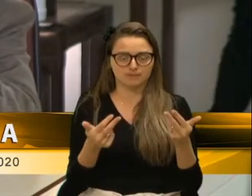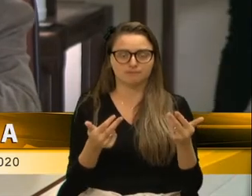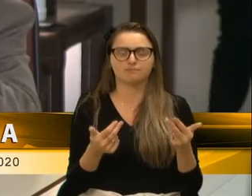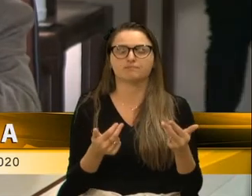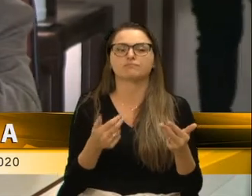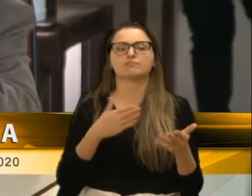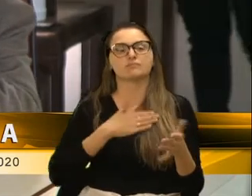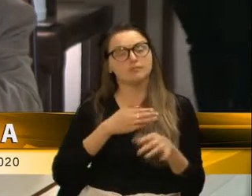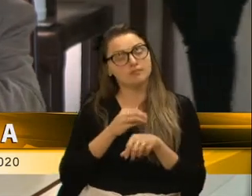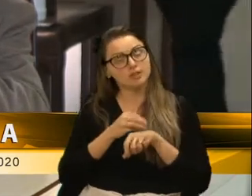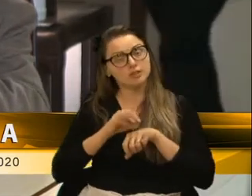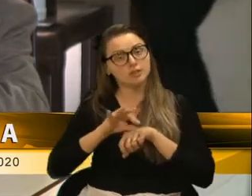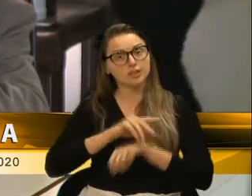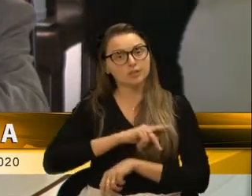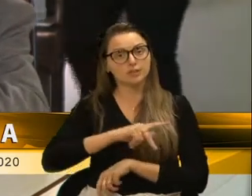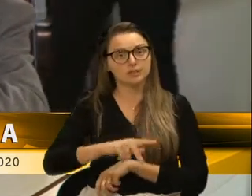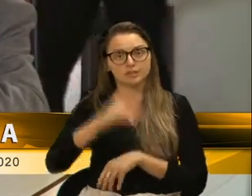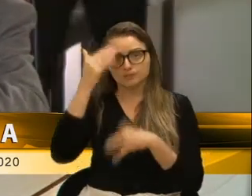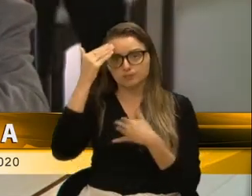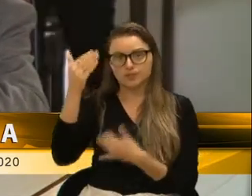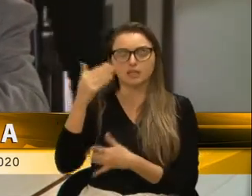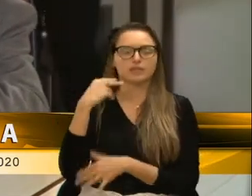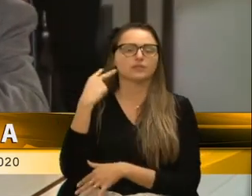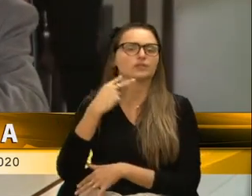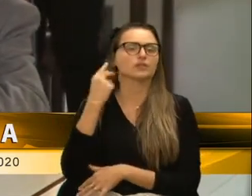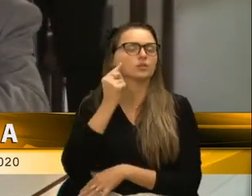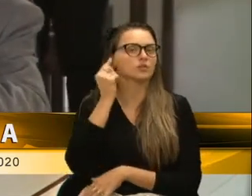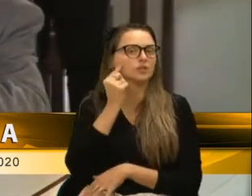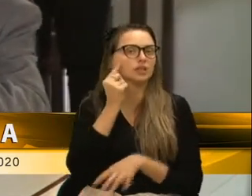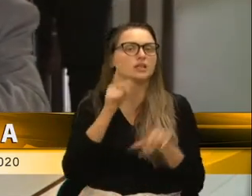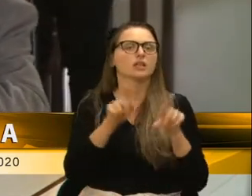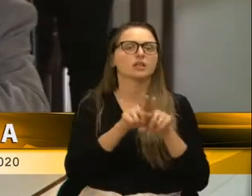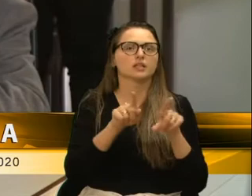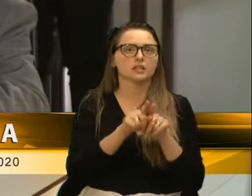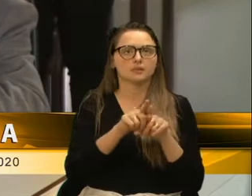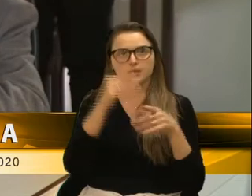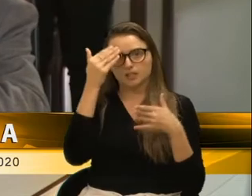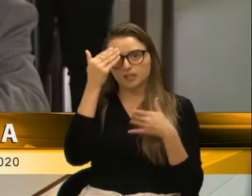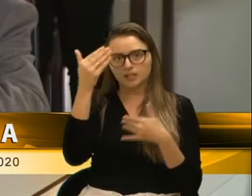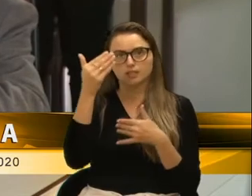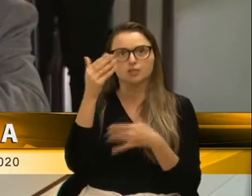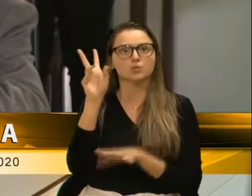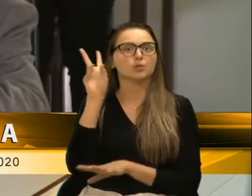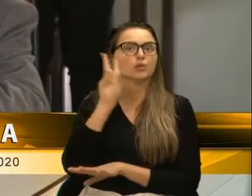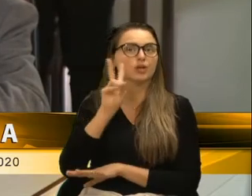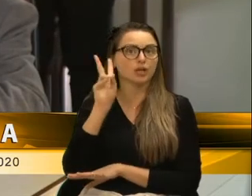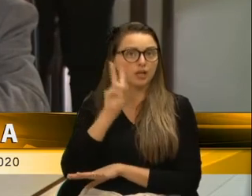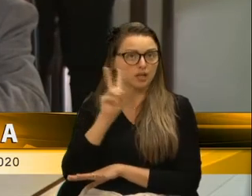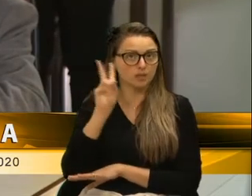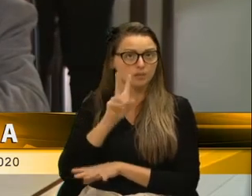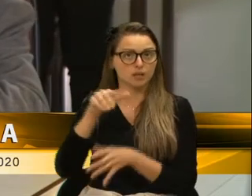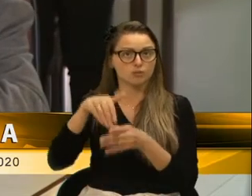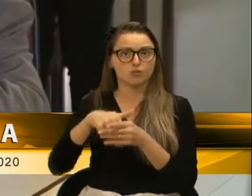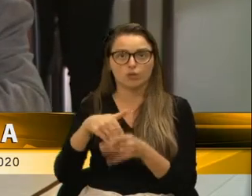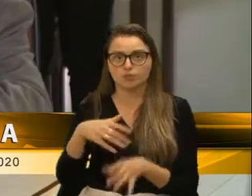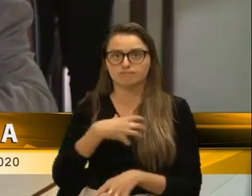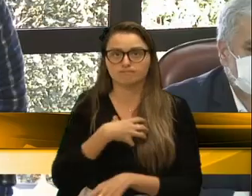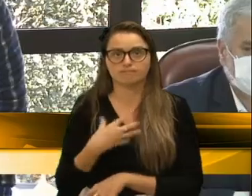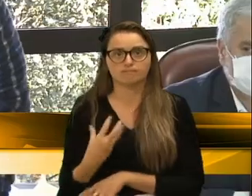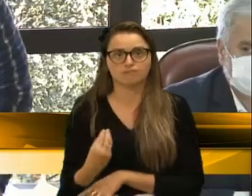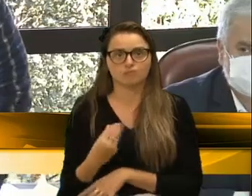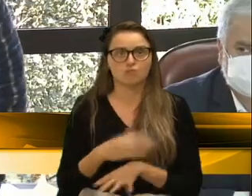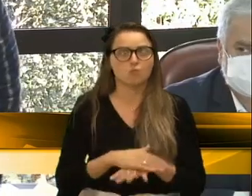aqui a sugestão, senhor presidente. Eu lhe agradeço, vereador Bandeira, e agradeço pela lembrança desse voto de pesar. Obrigado.